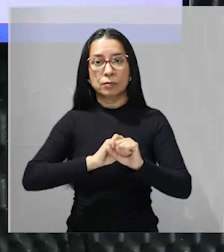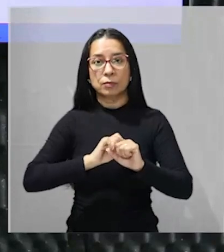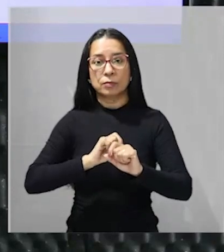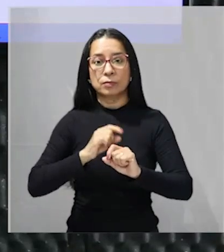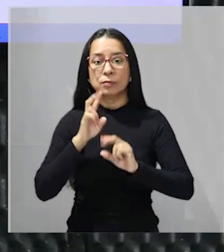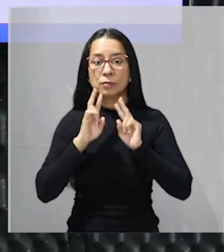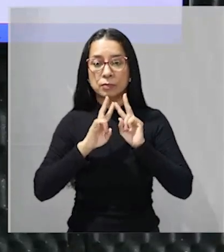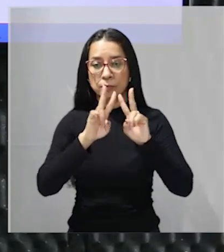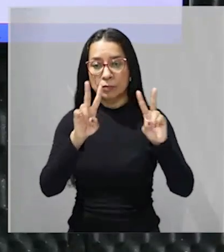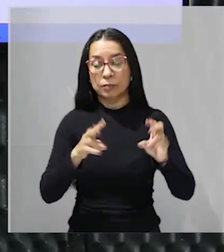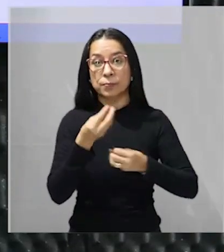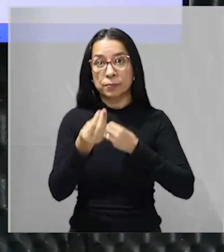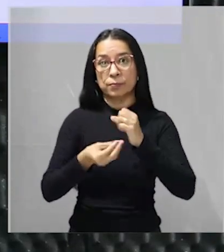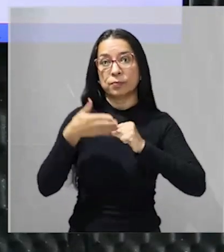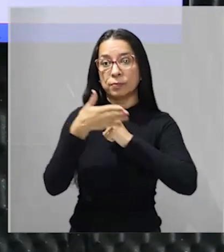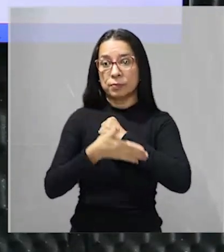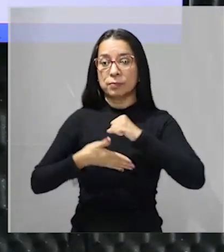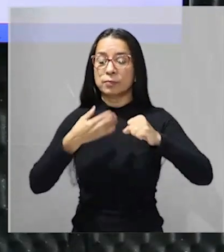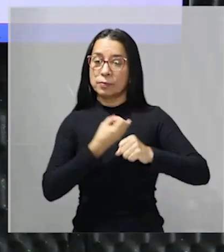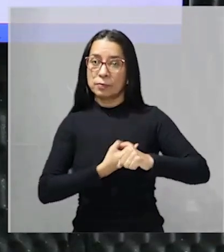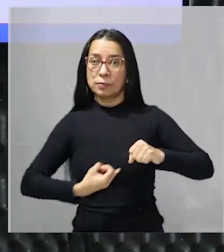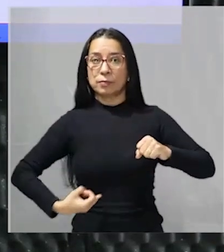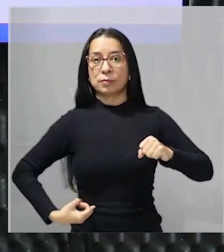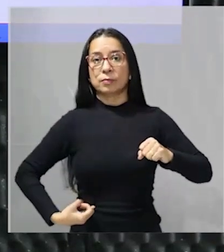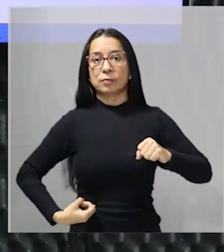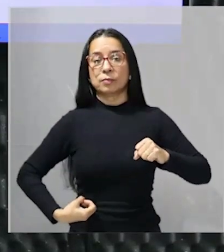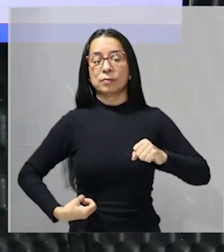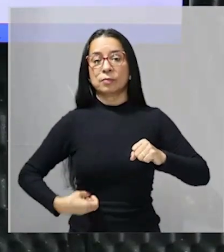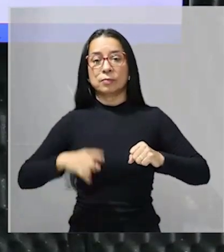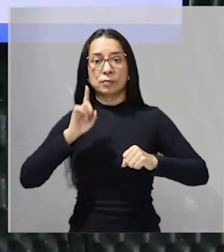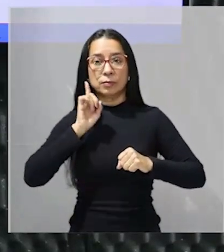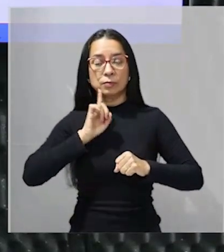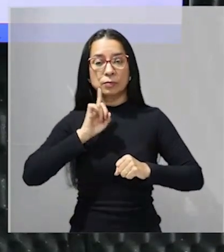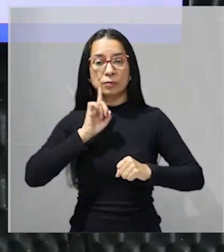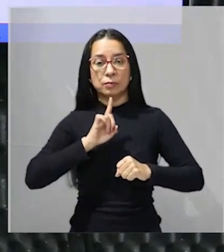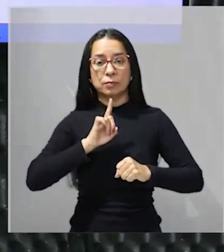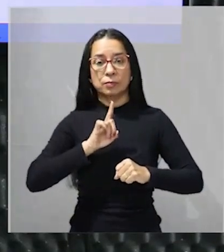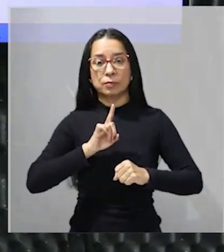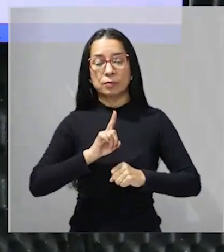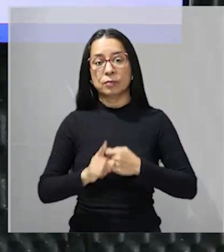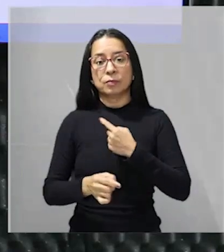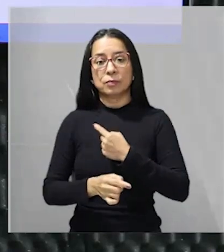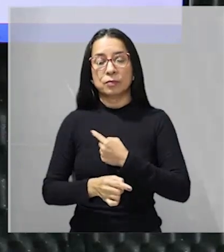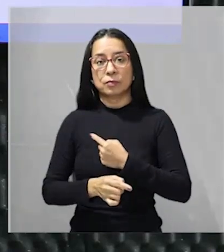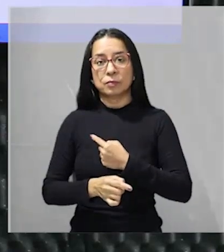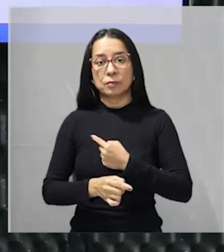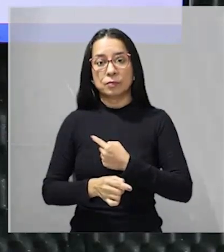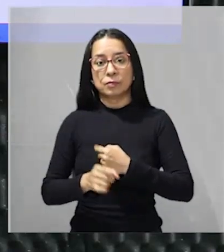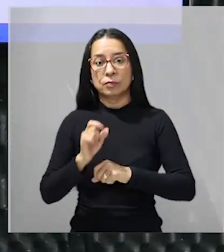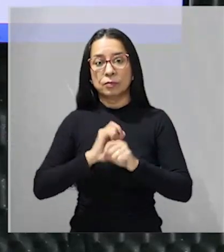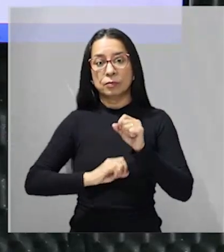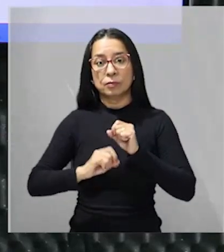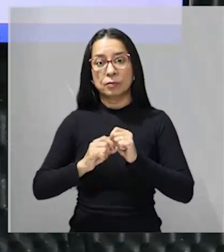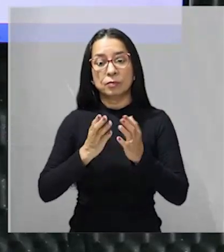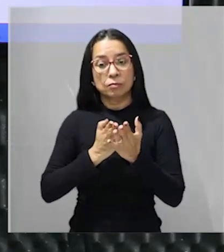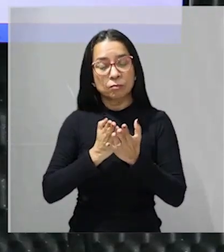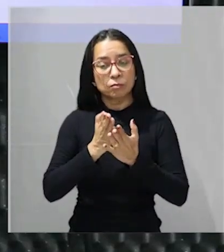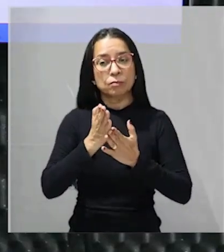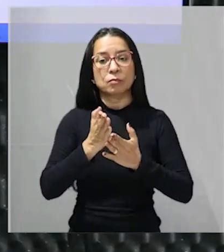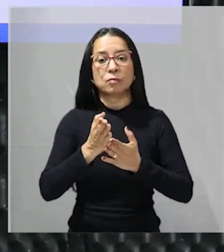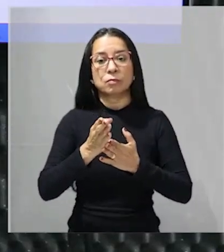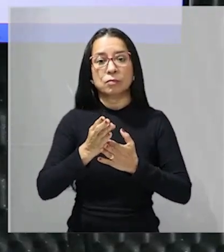do imperialismo norte-americano a doutrina do destino manifesto